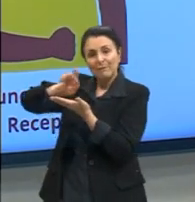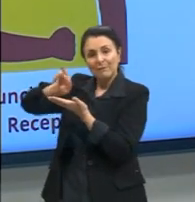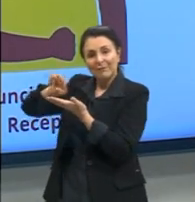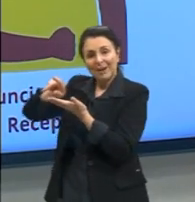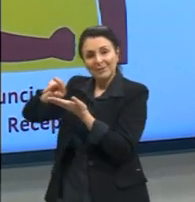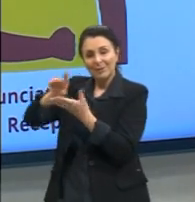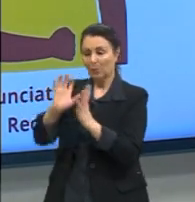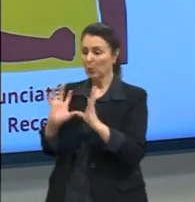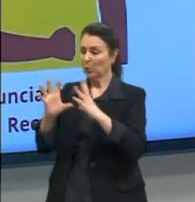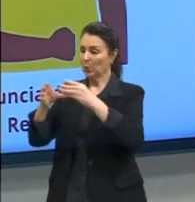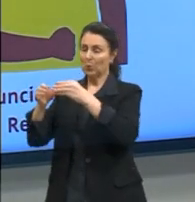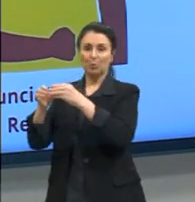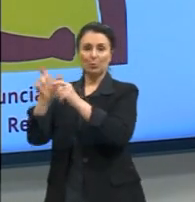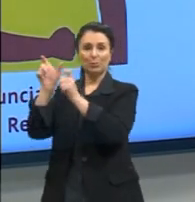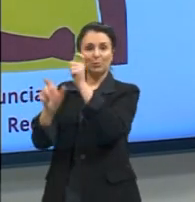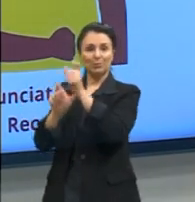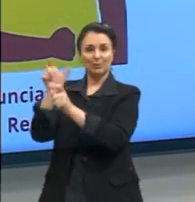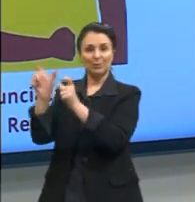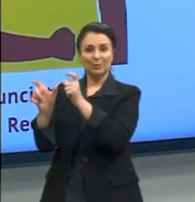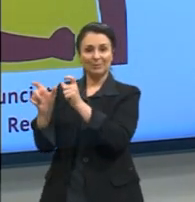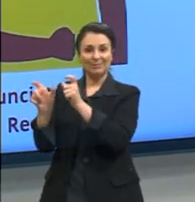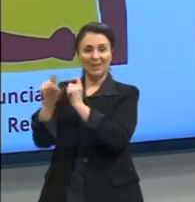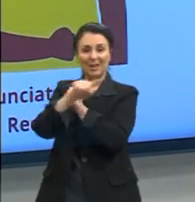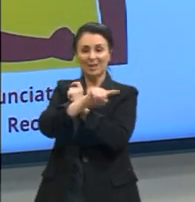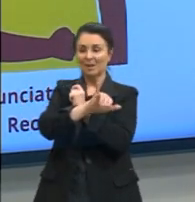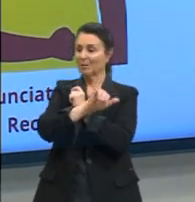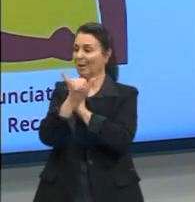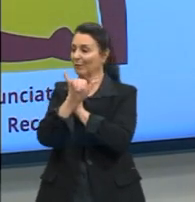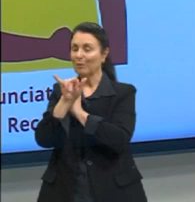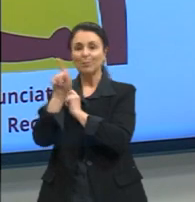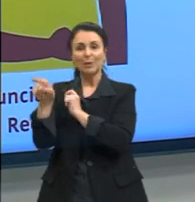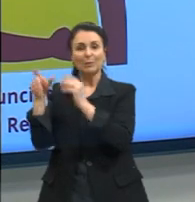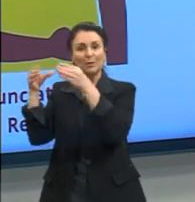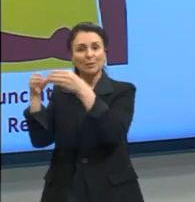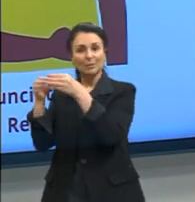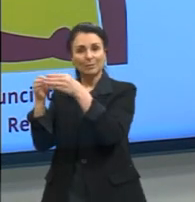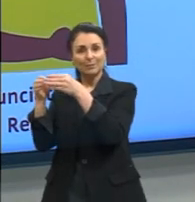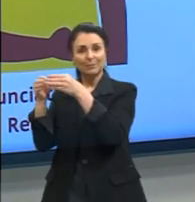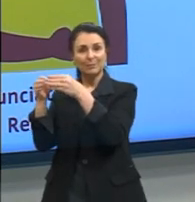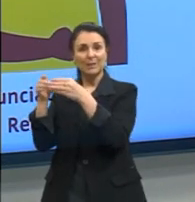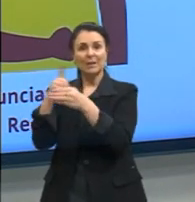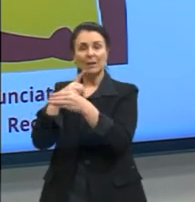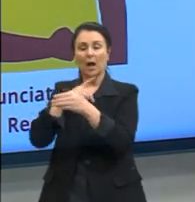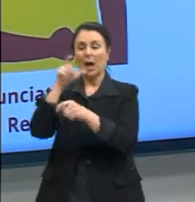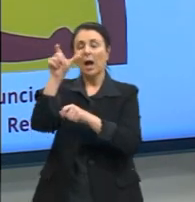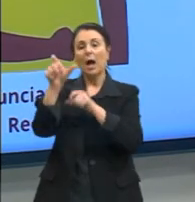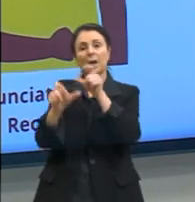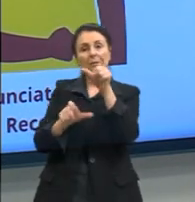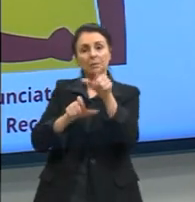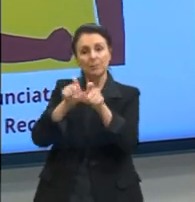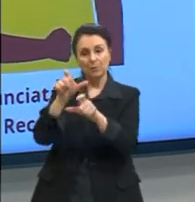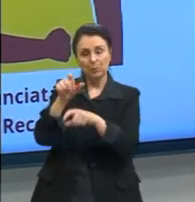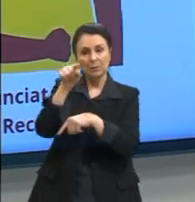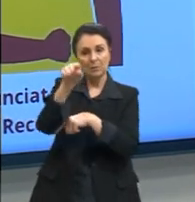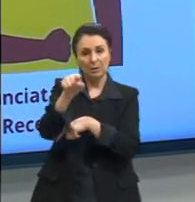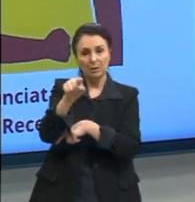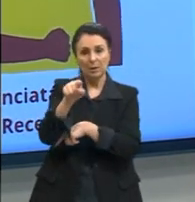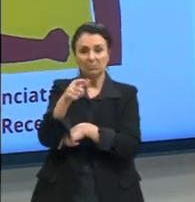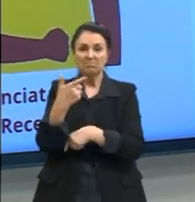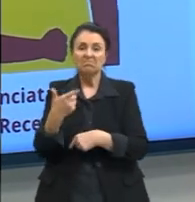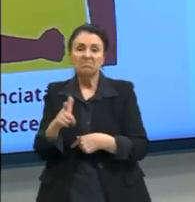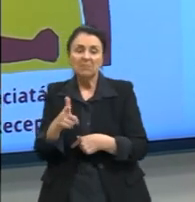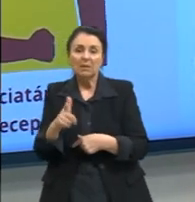a um conjunto de interlocutores. Então, as pessoas ali não são